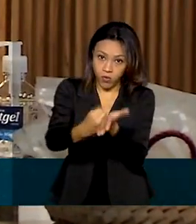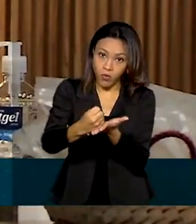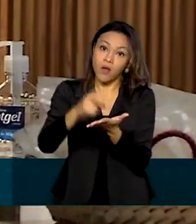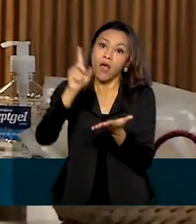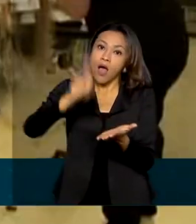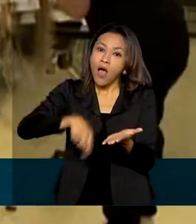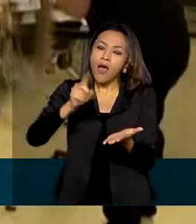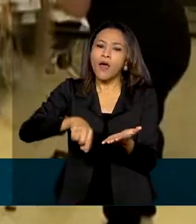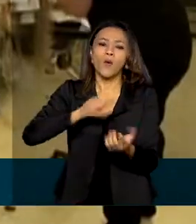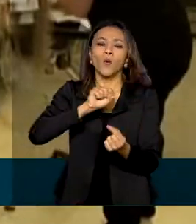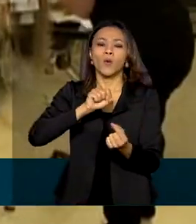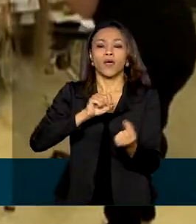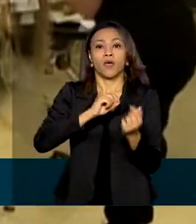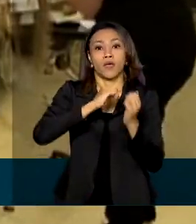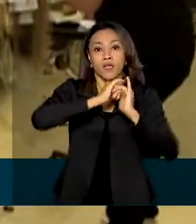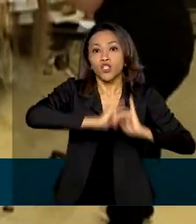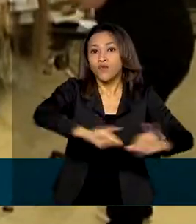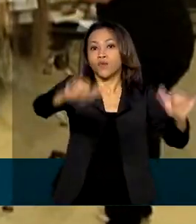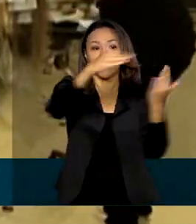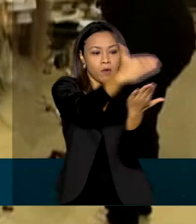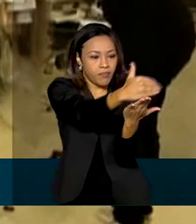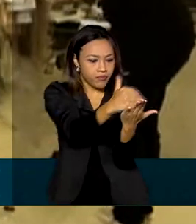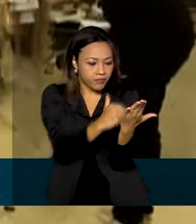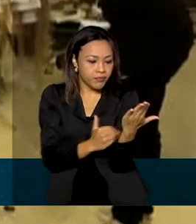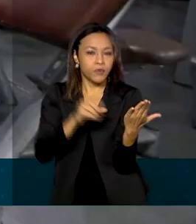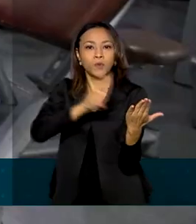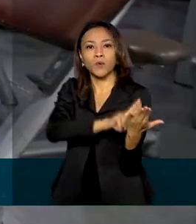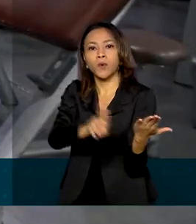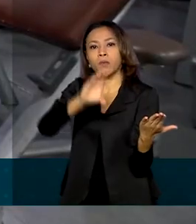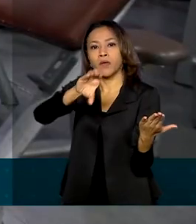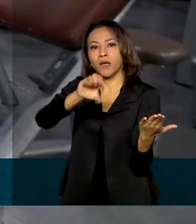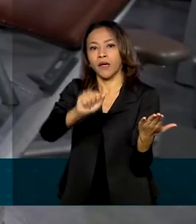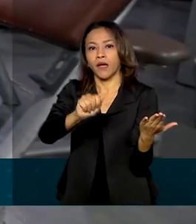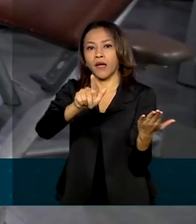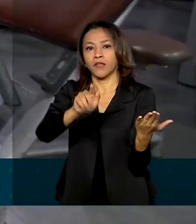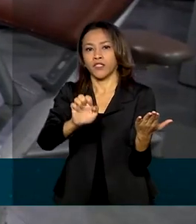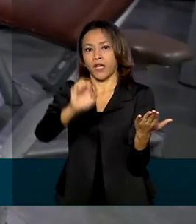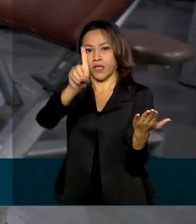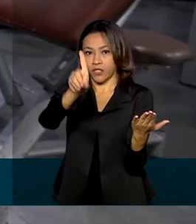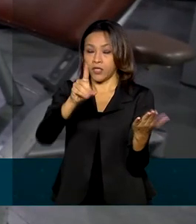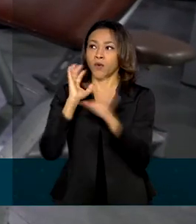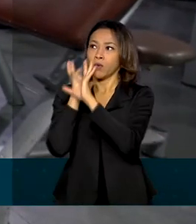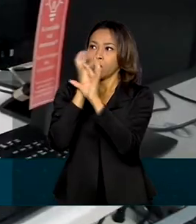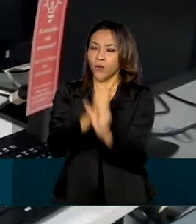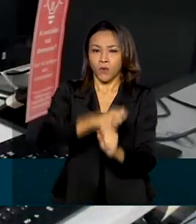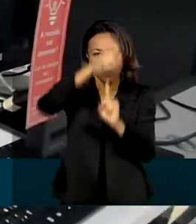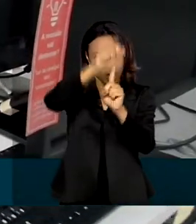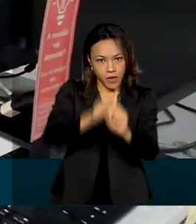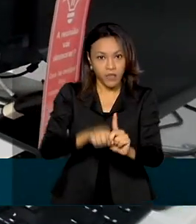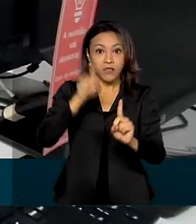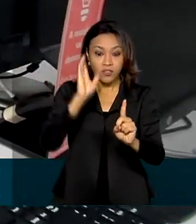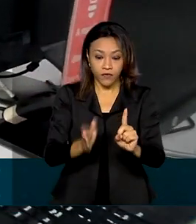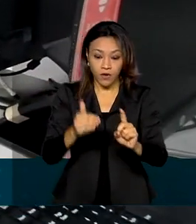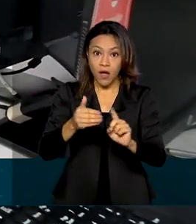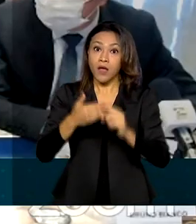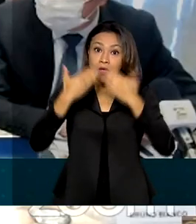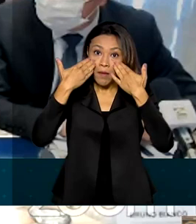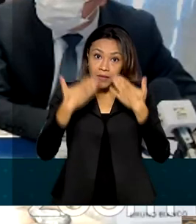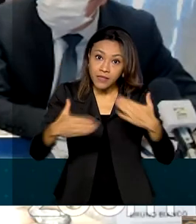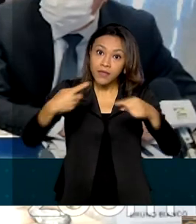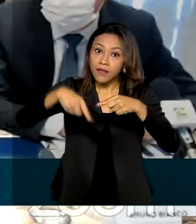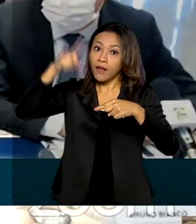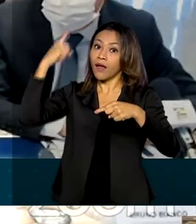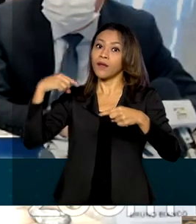do Cadastro Geral de Empregados e Desempregados, o Caged. O balanço mensal foi apresentado nesta terça-feira pelo